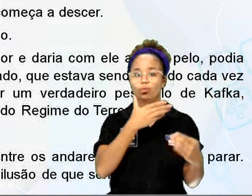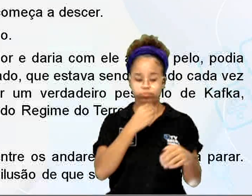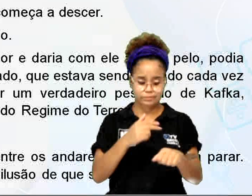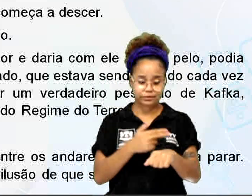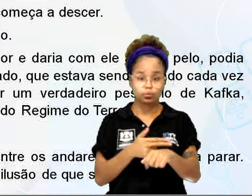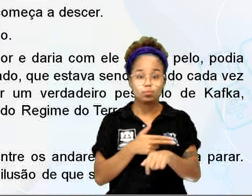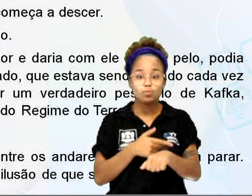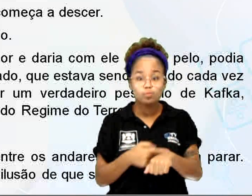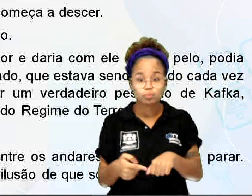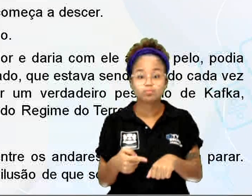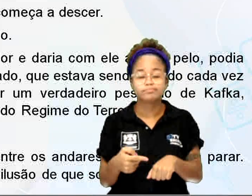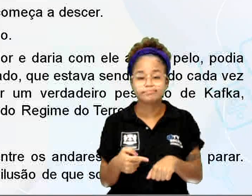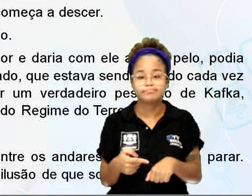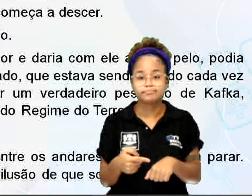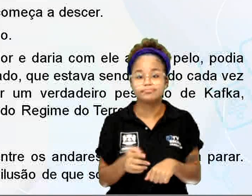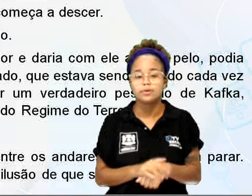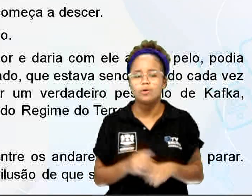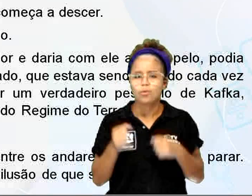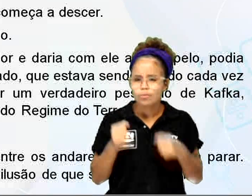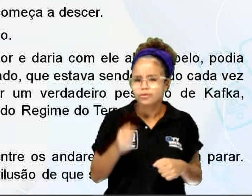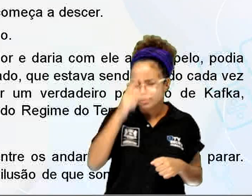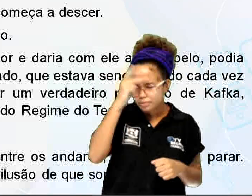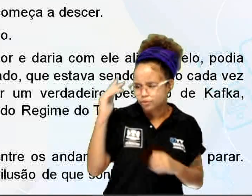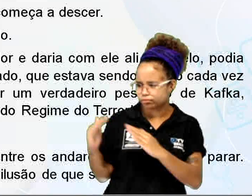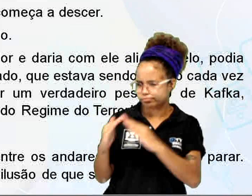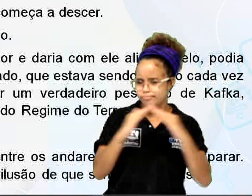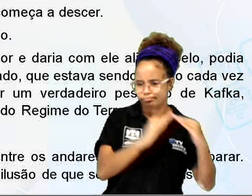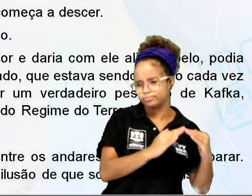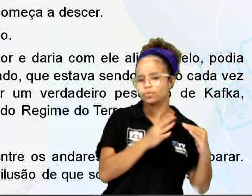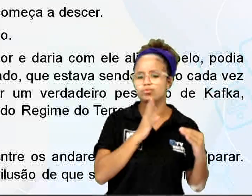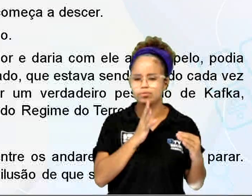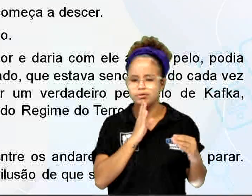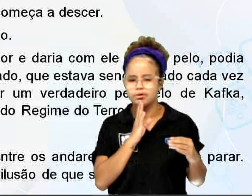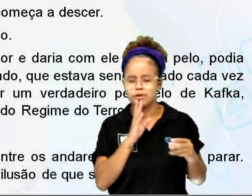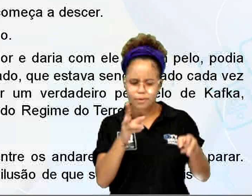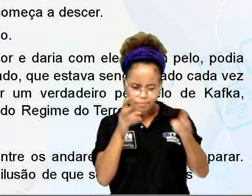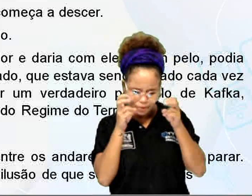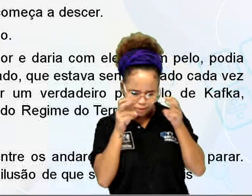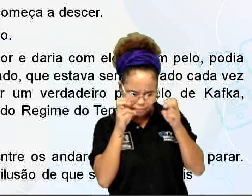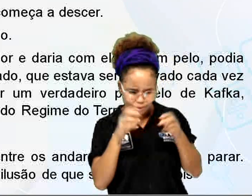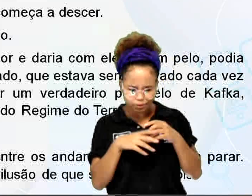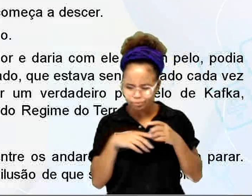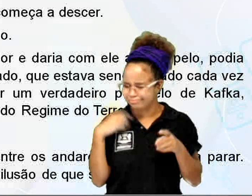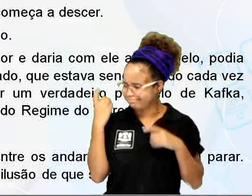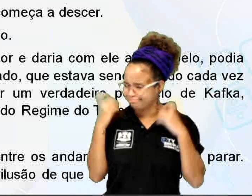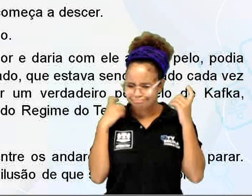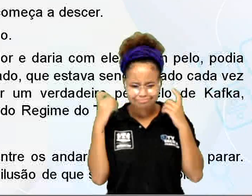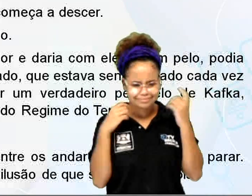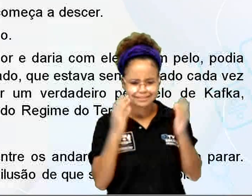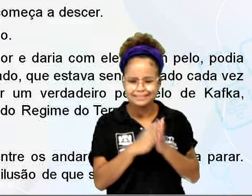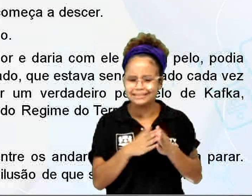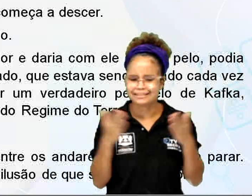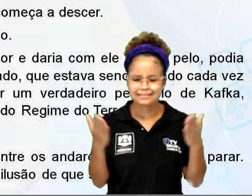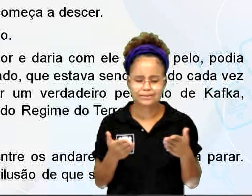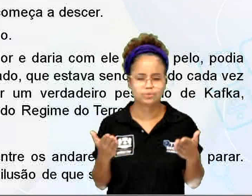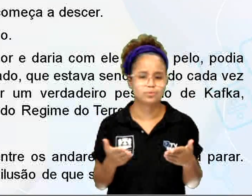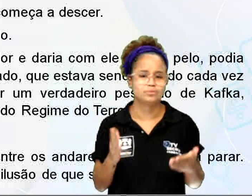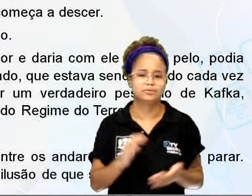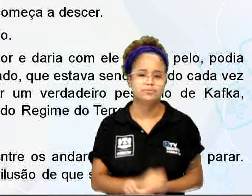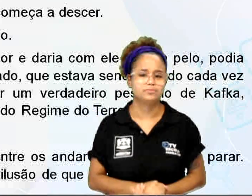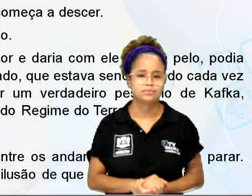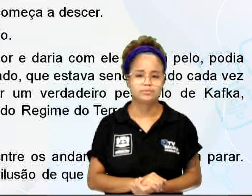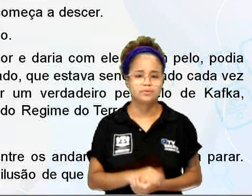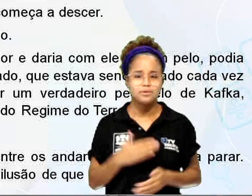pelo. Podia mesmo ser algum vizinho conhecido. Percebeu, desorientado, que estava sendo levado cada vez